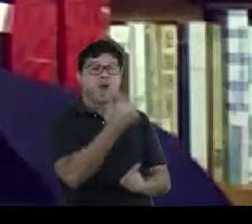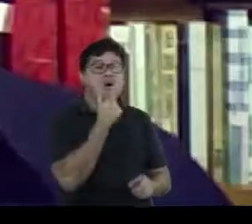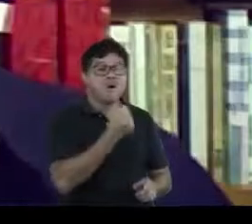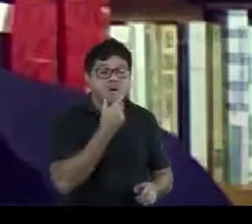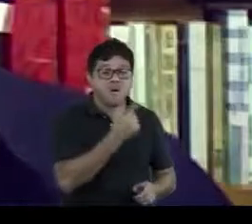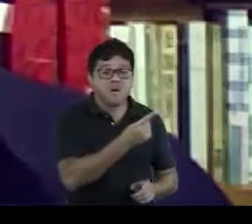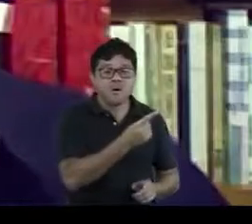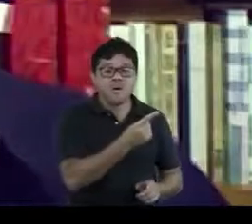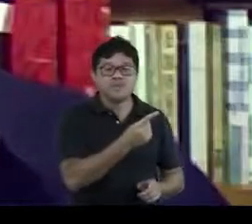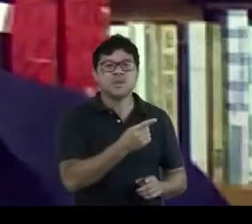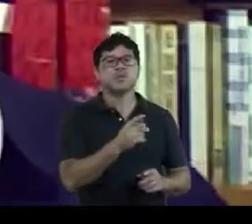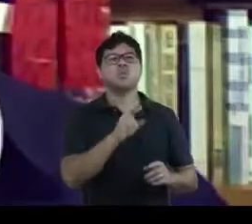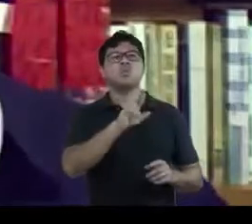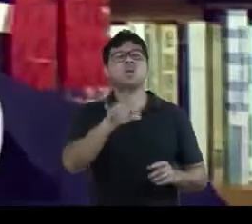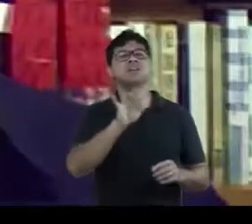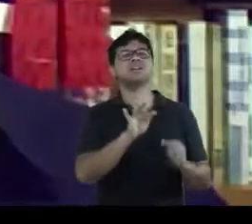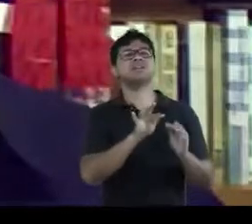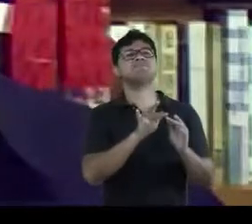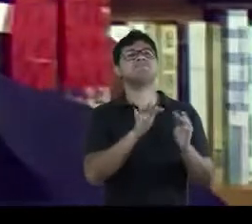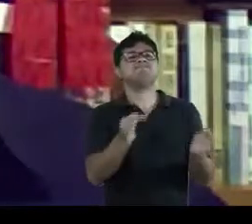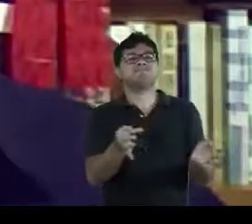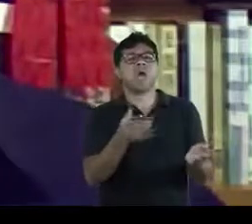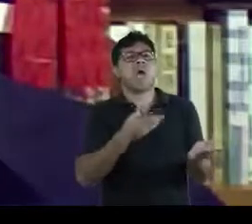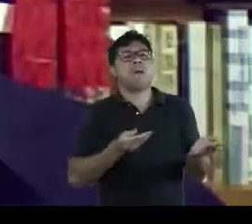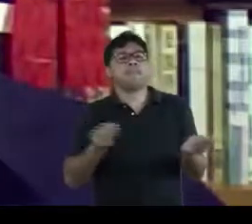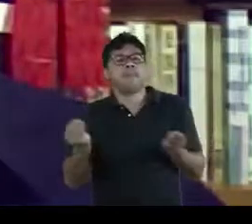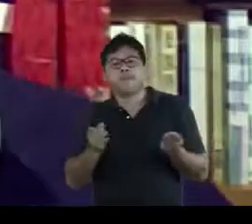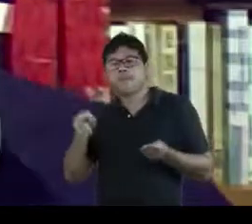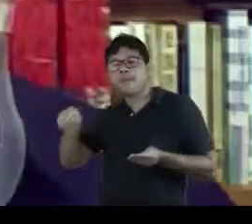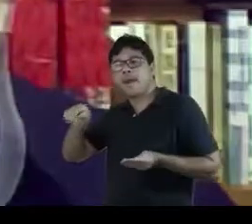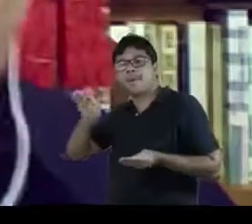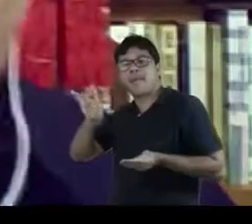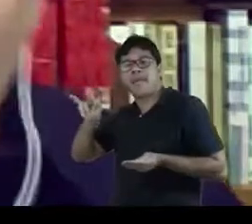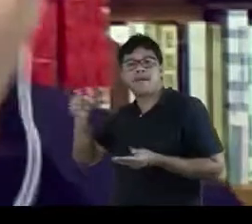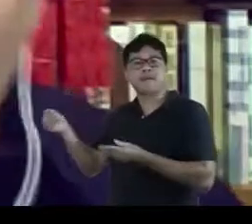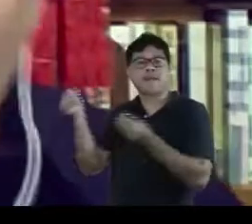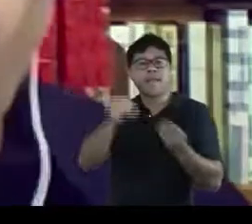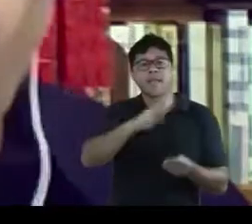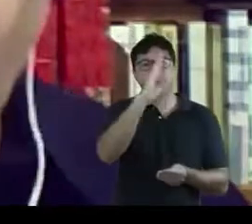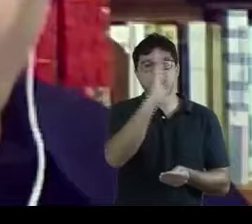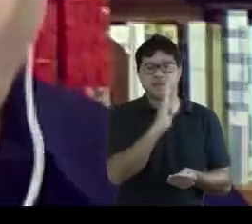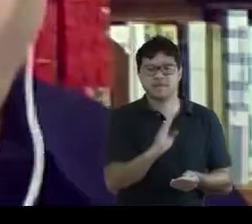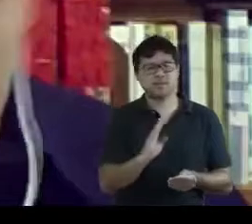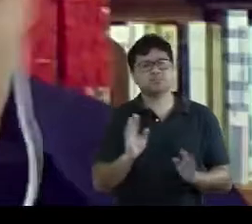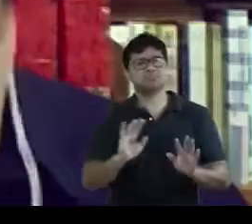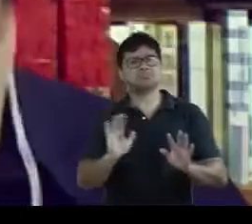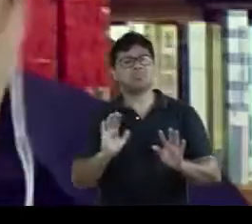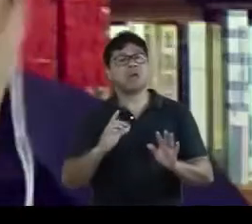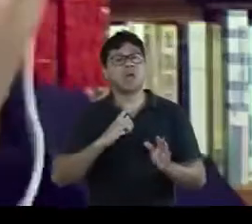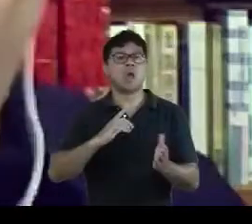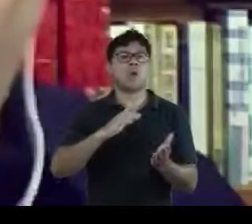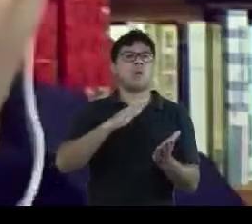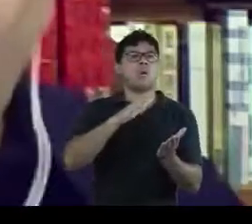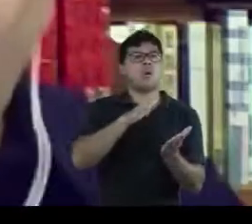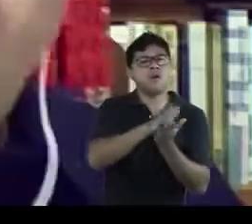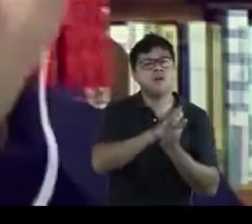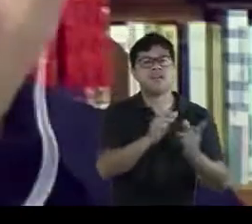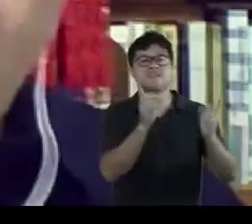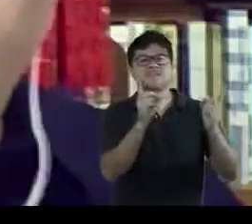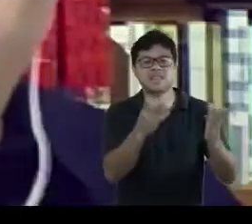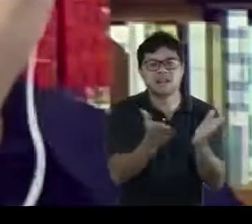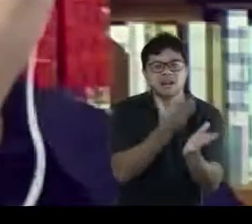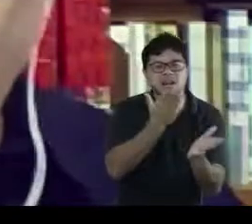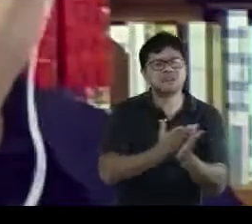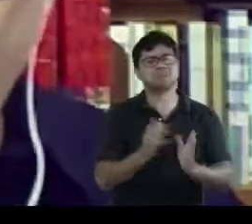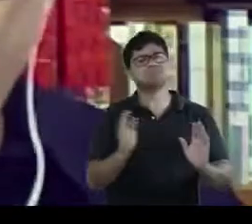limitou simplesmente a ser um mediador, a ser um editor, livreiro,